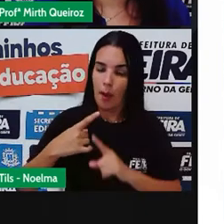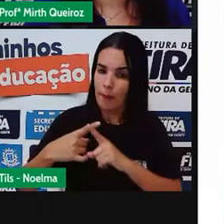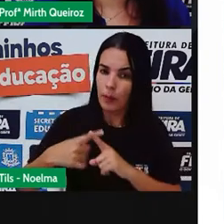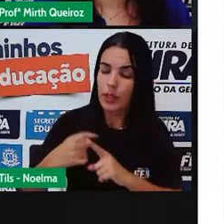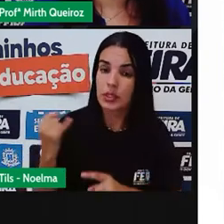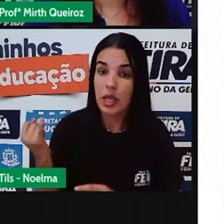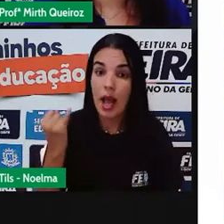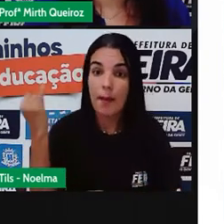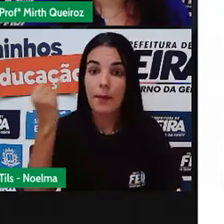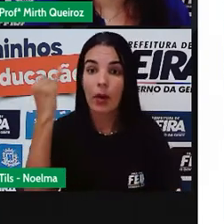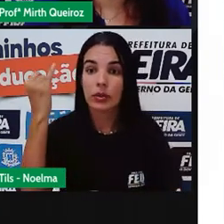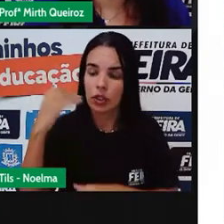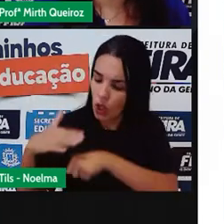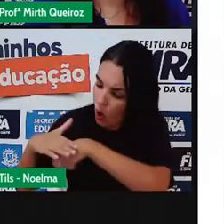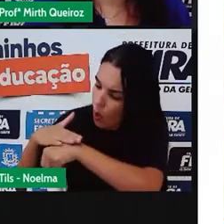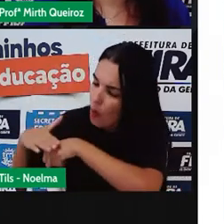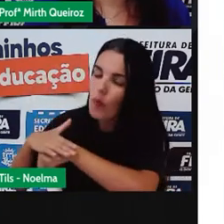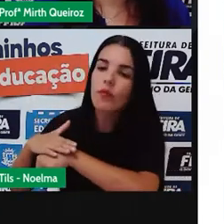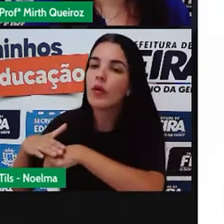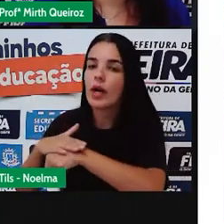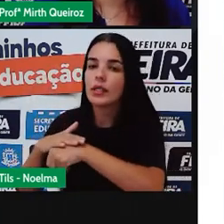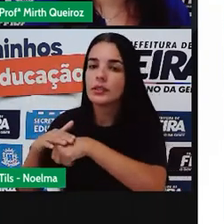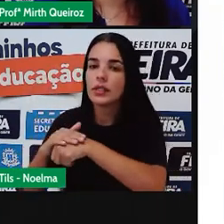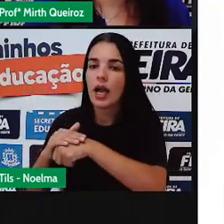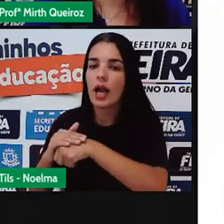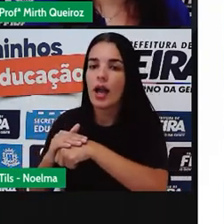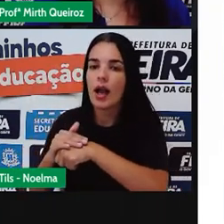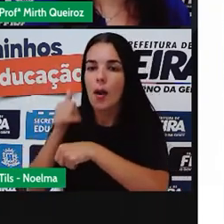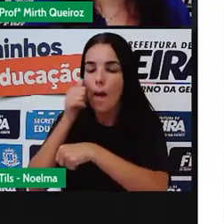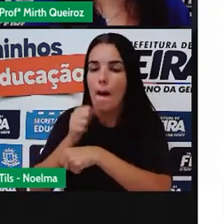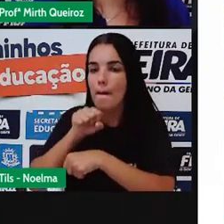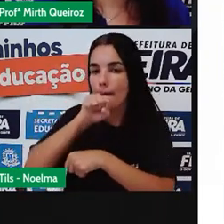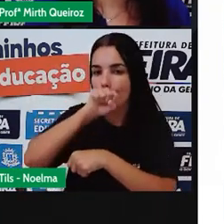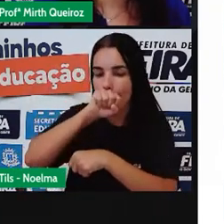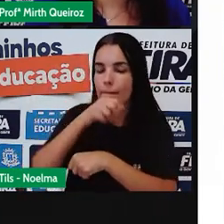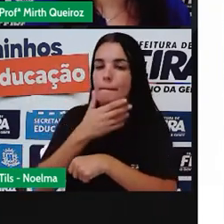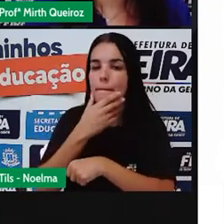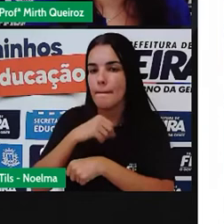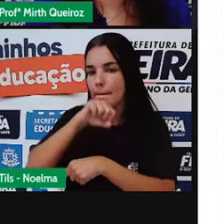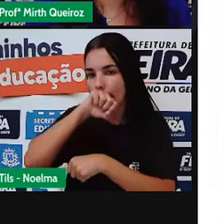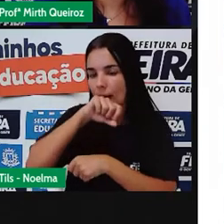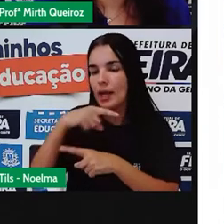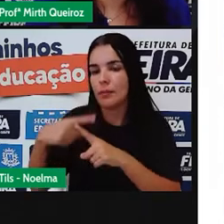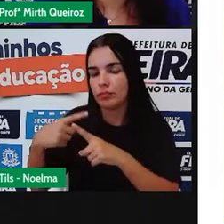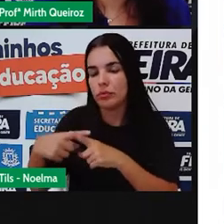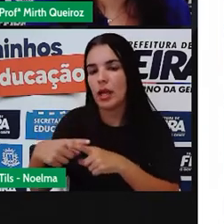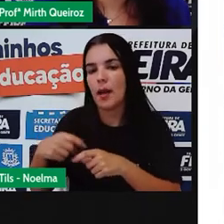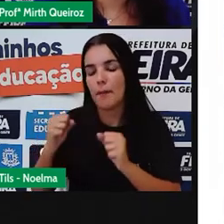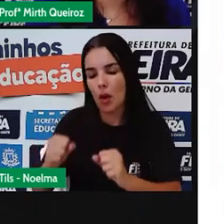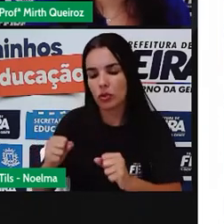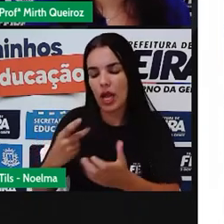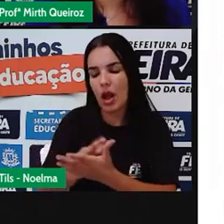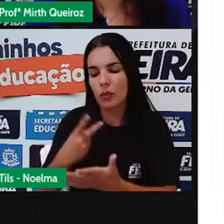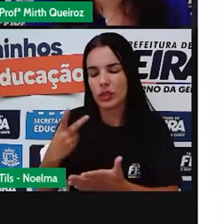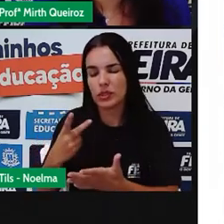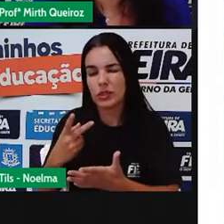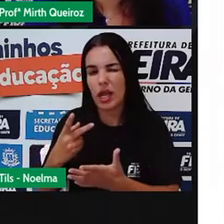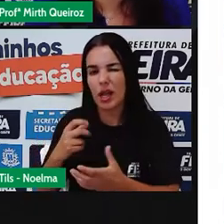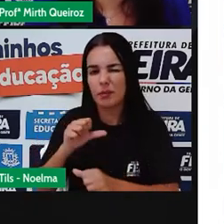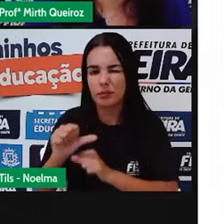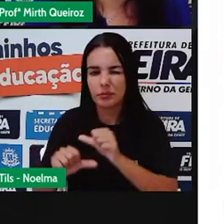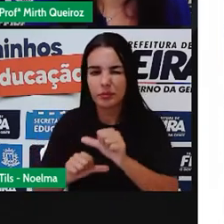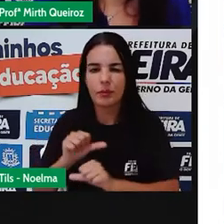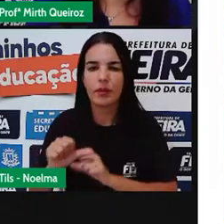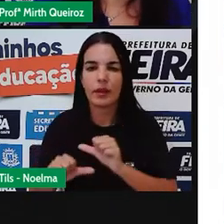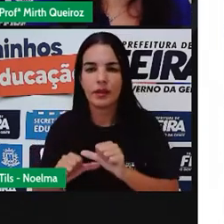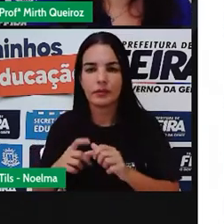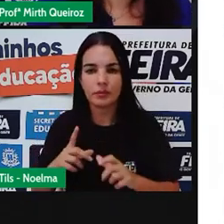importante o diálogo dos pais durante esse período, né? Essas mudanças, elas podem causar alguns tipos de transtornos,